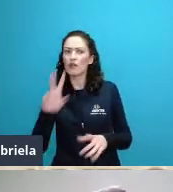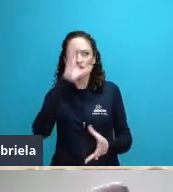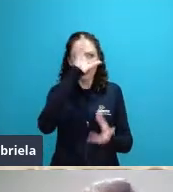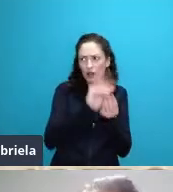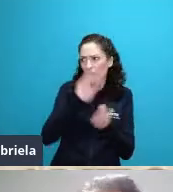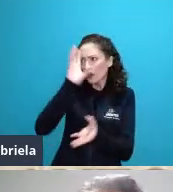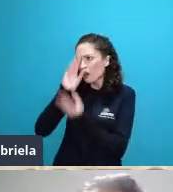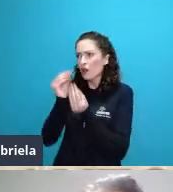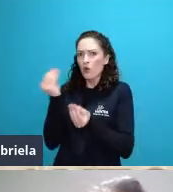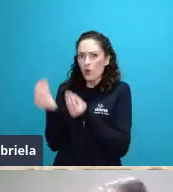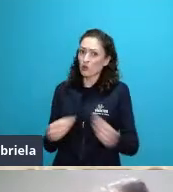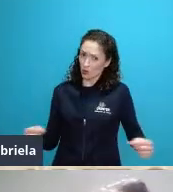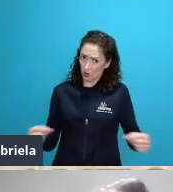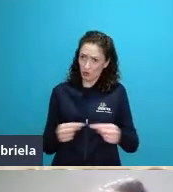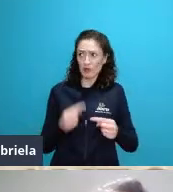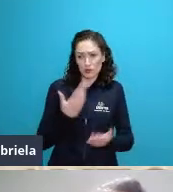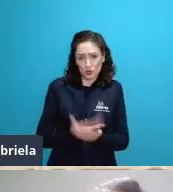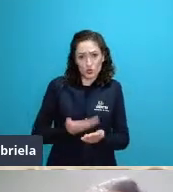pode passar por favor